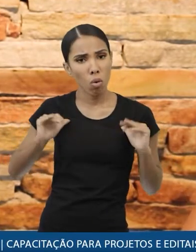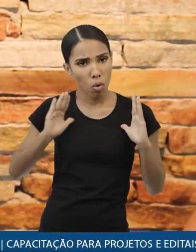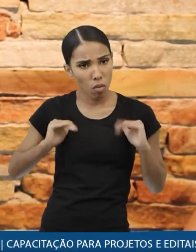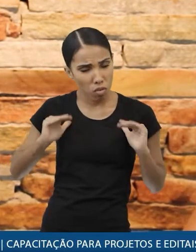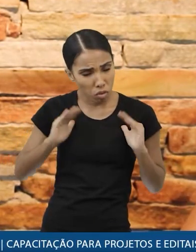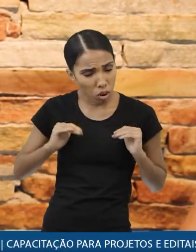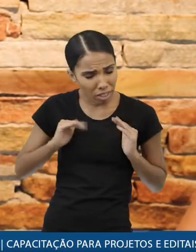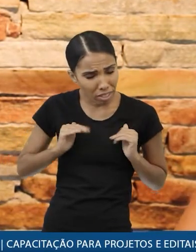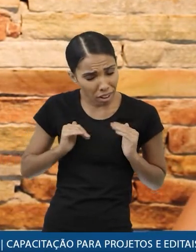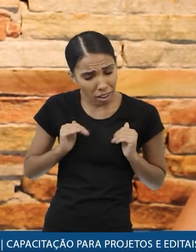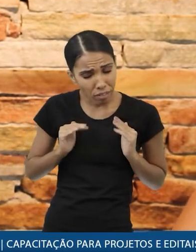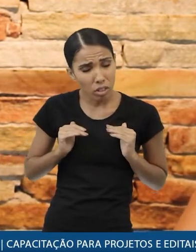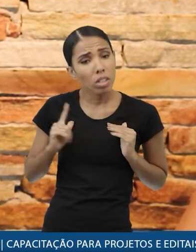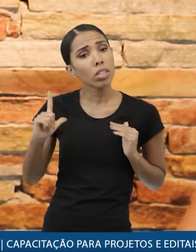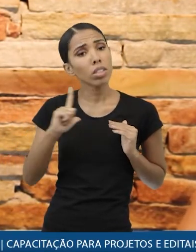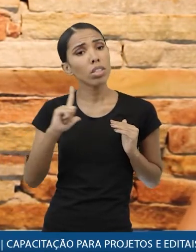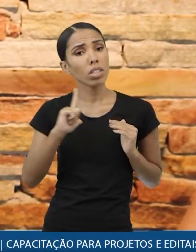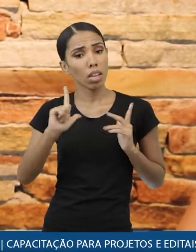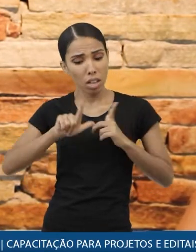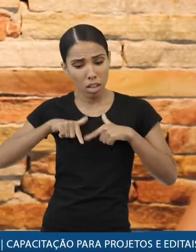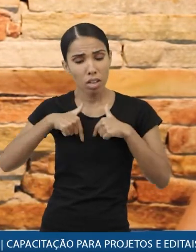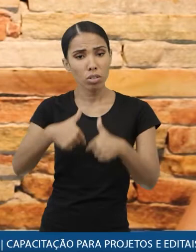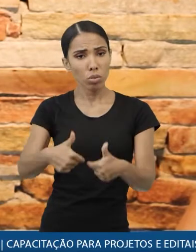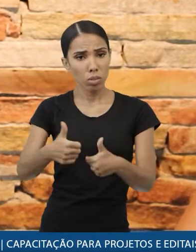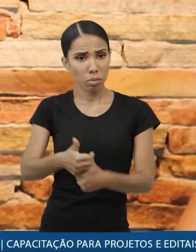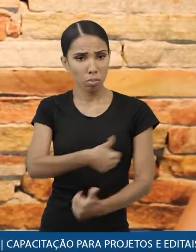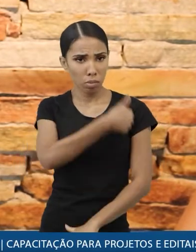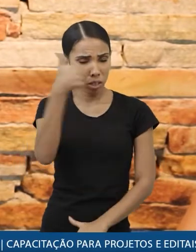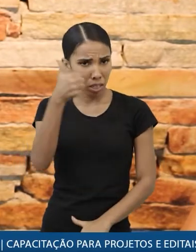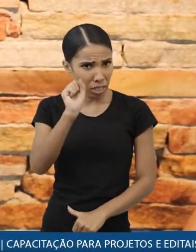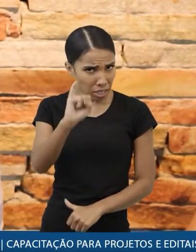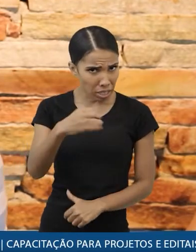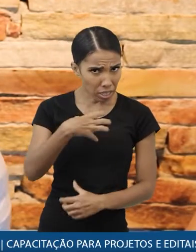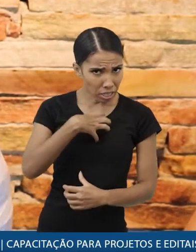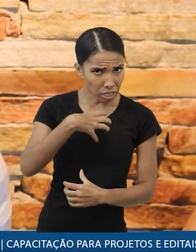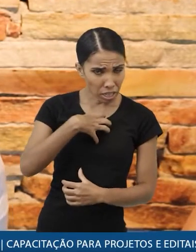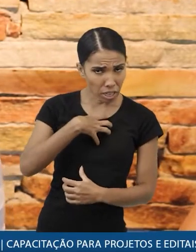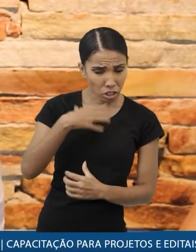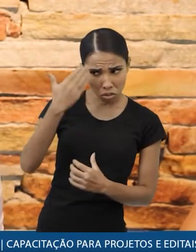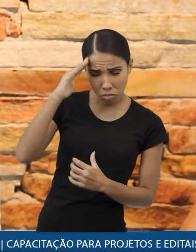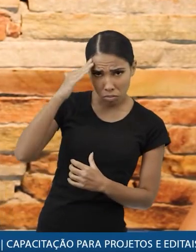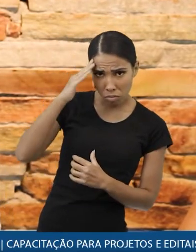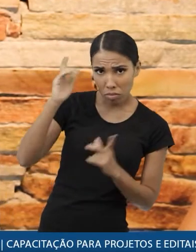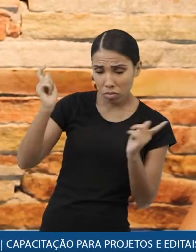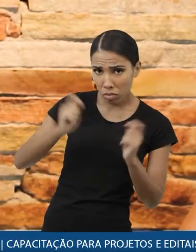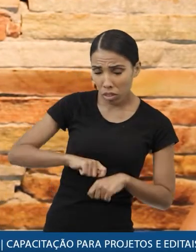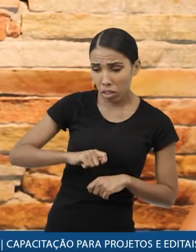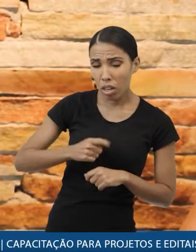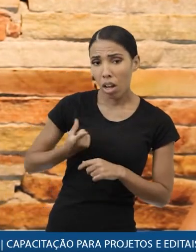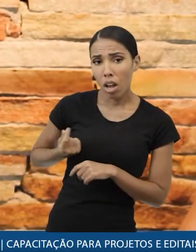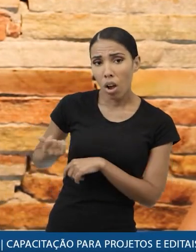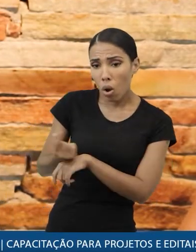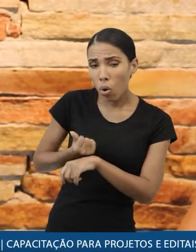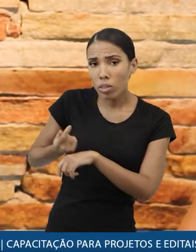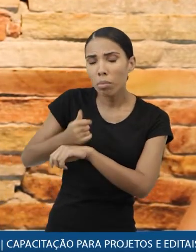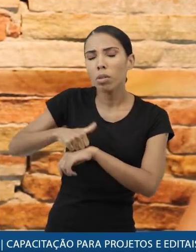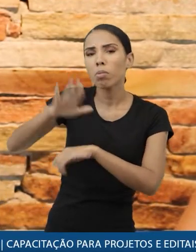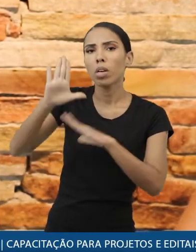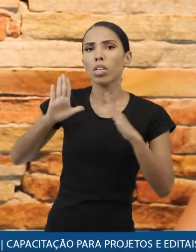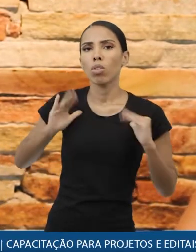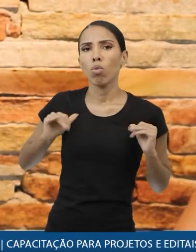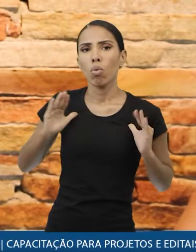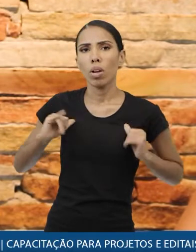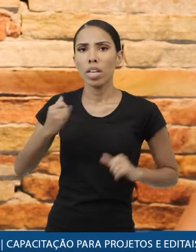confortável e que você inclusive tem uma execução melhor então se você entende bem a sua resolução você pode executar o seu orçamento com mais